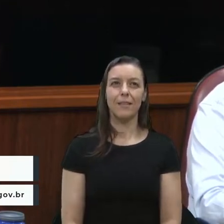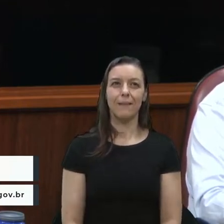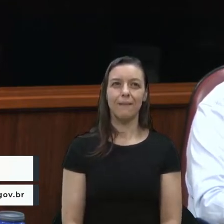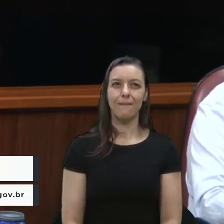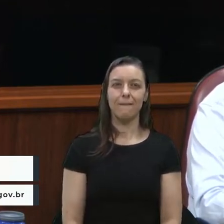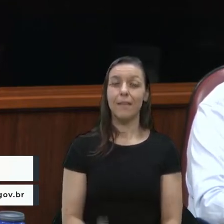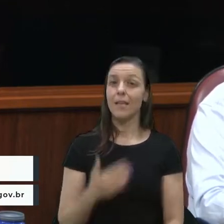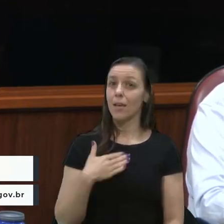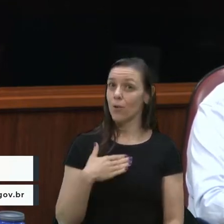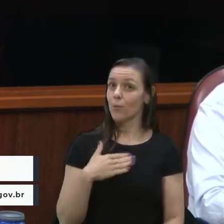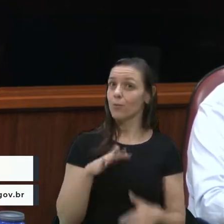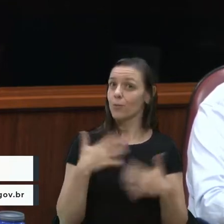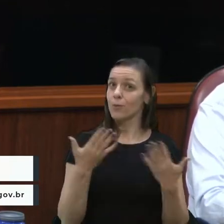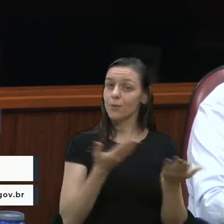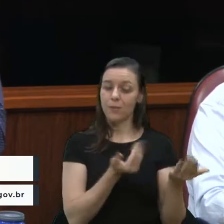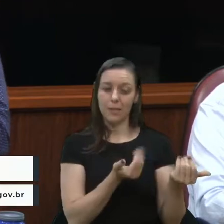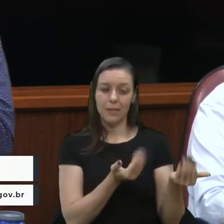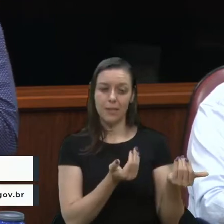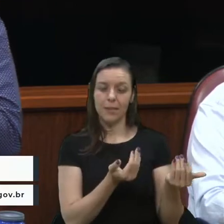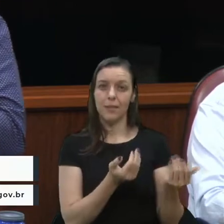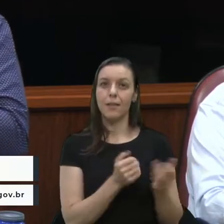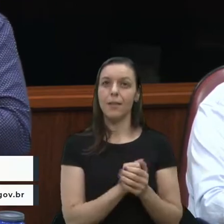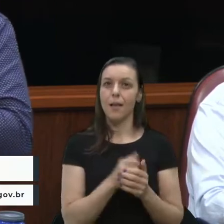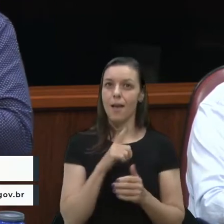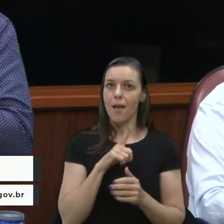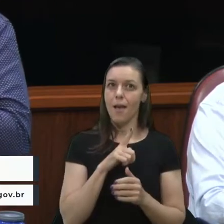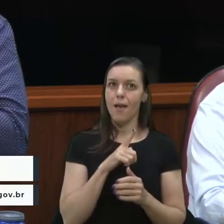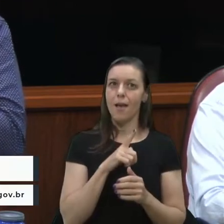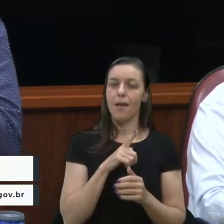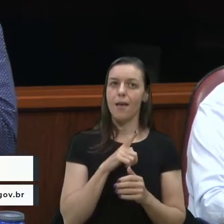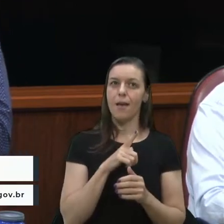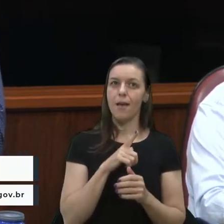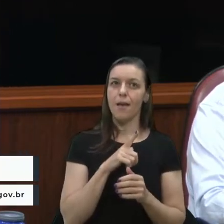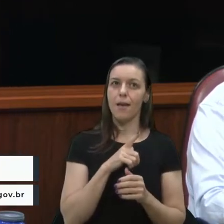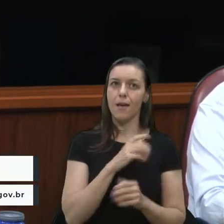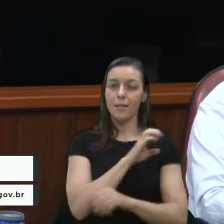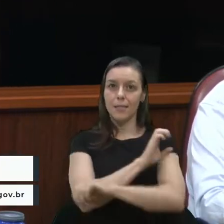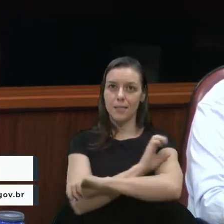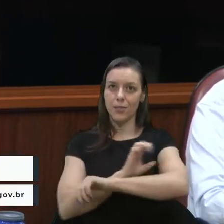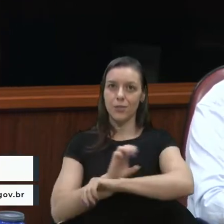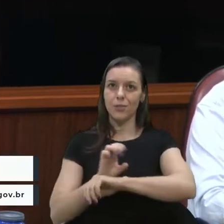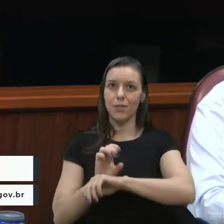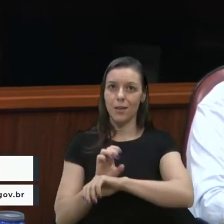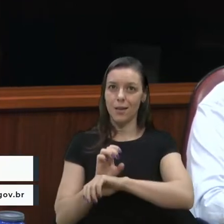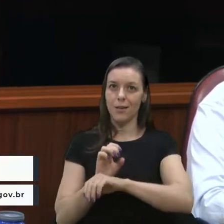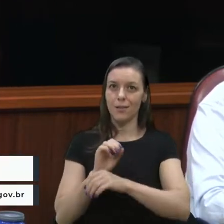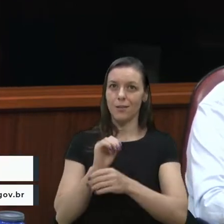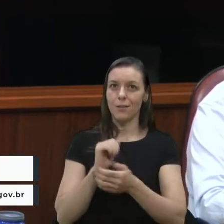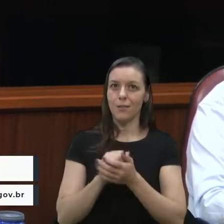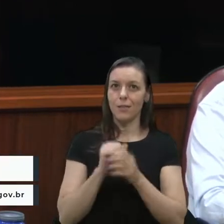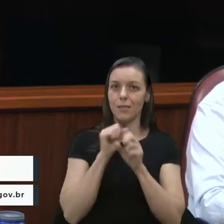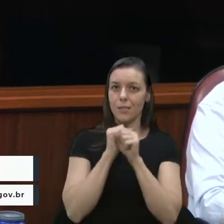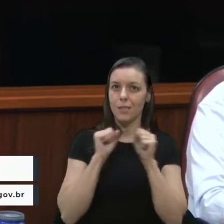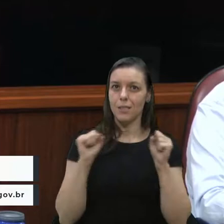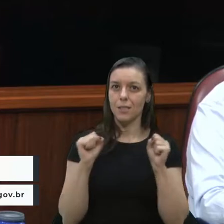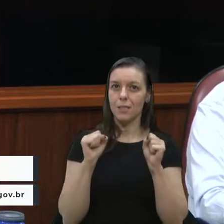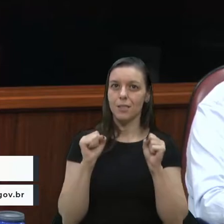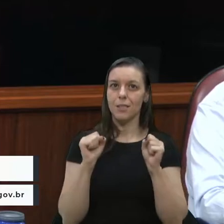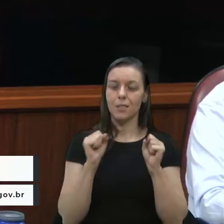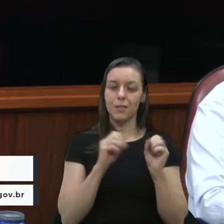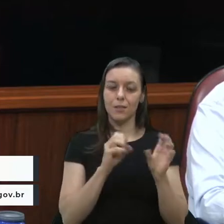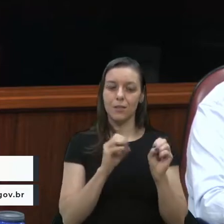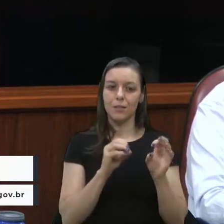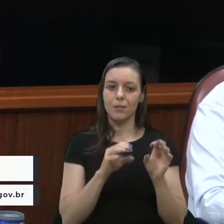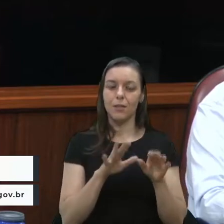jovem, ter sido estagiário da Secretaria da Habitação, lá no início dos anos 2000, quando a secretária da